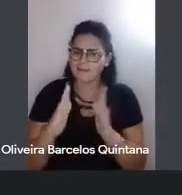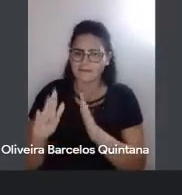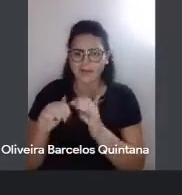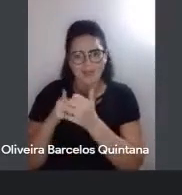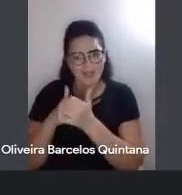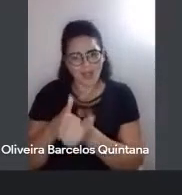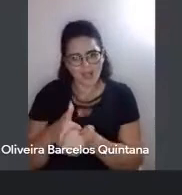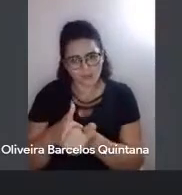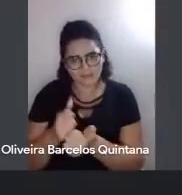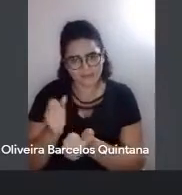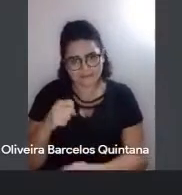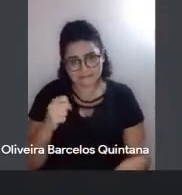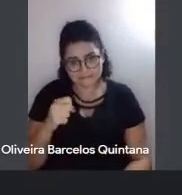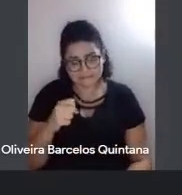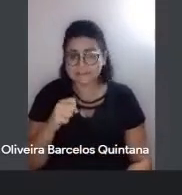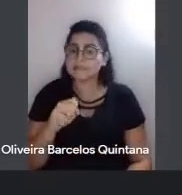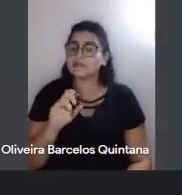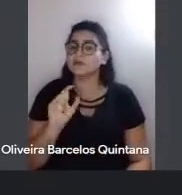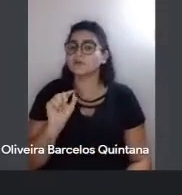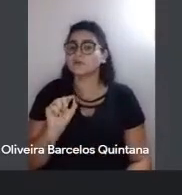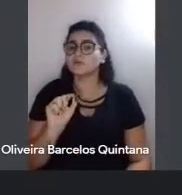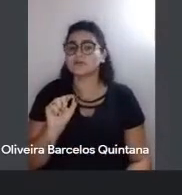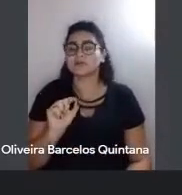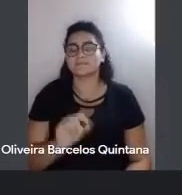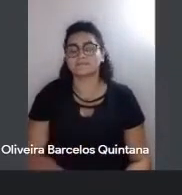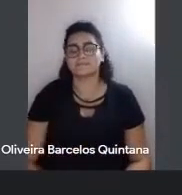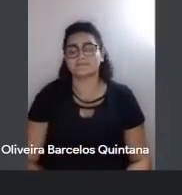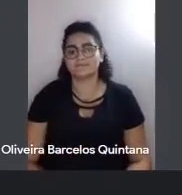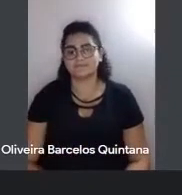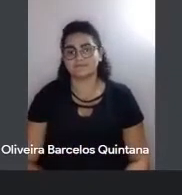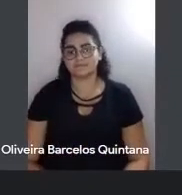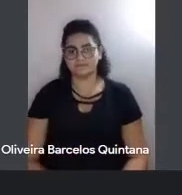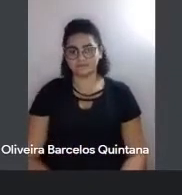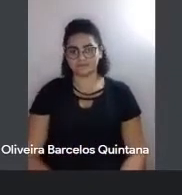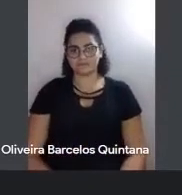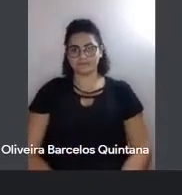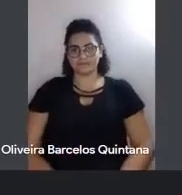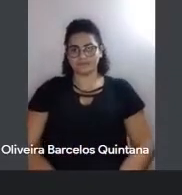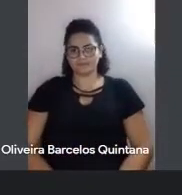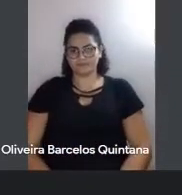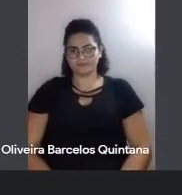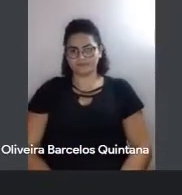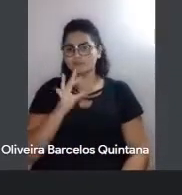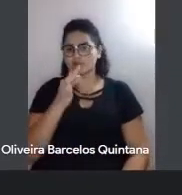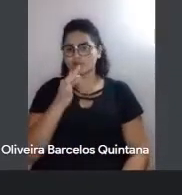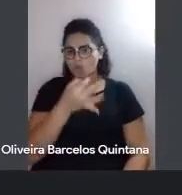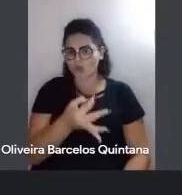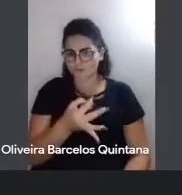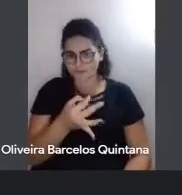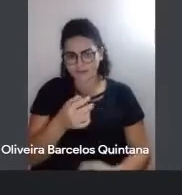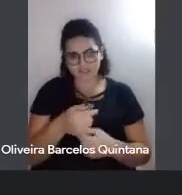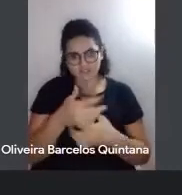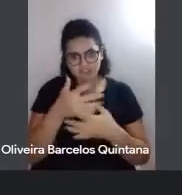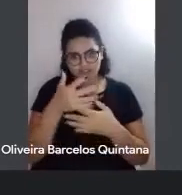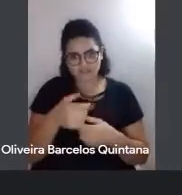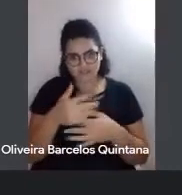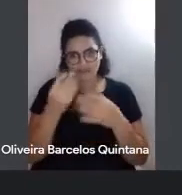minha fala decorre de um comentário que eu fiz no chat, que eu disse que